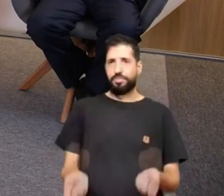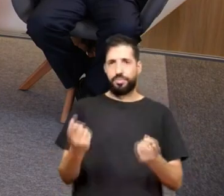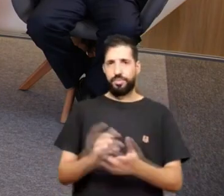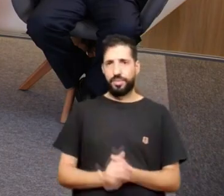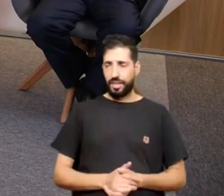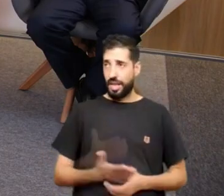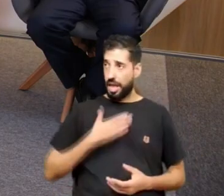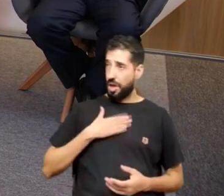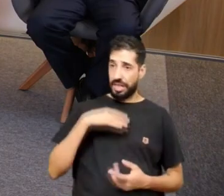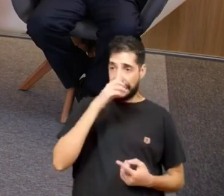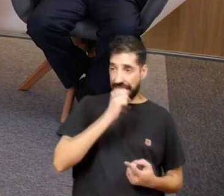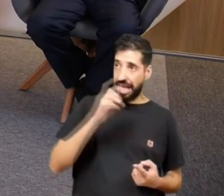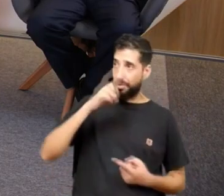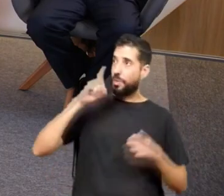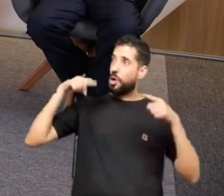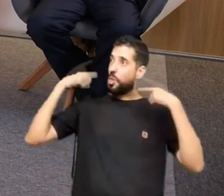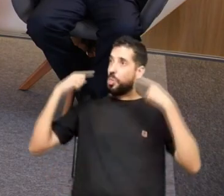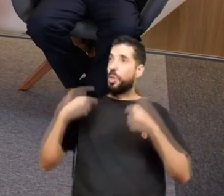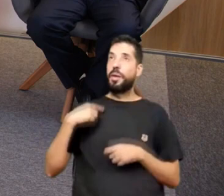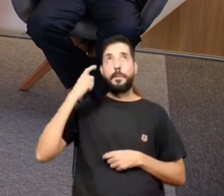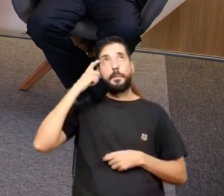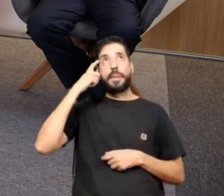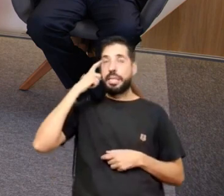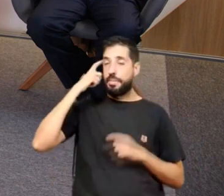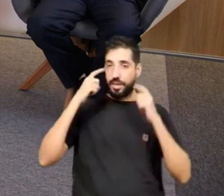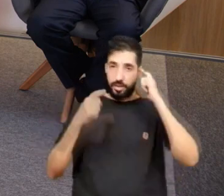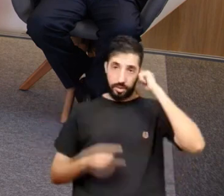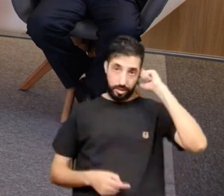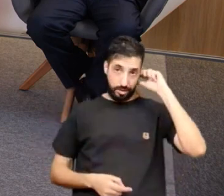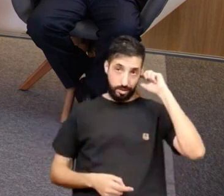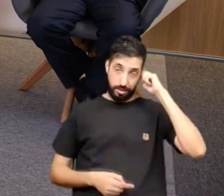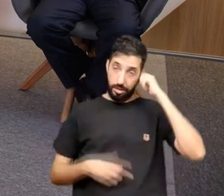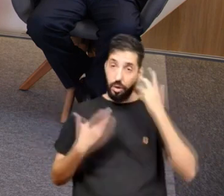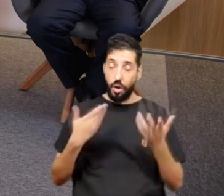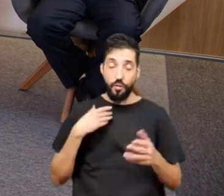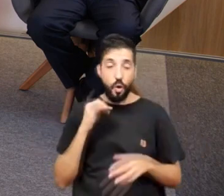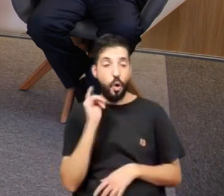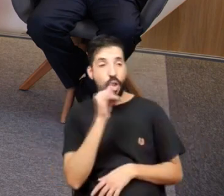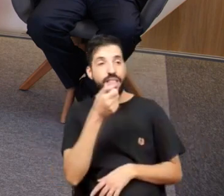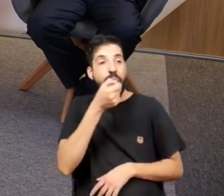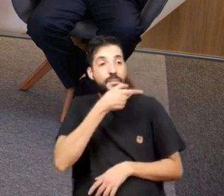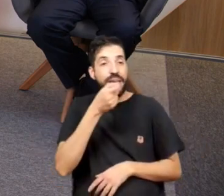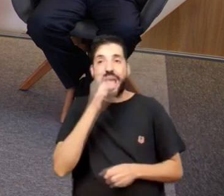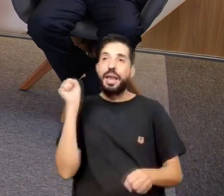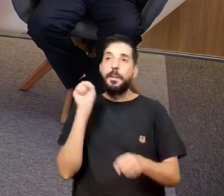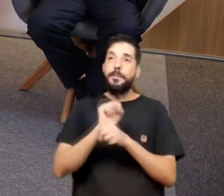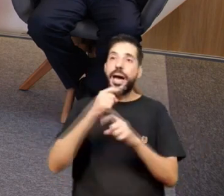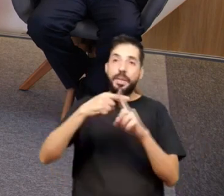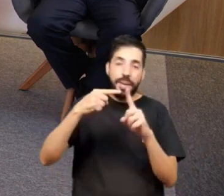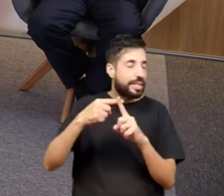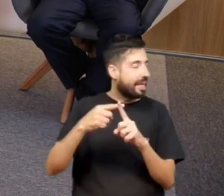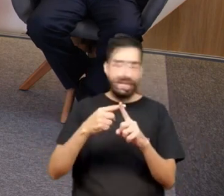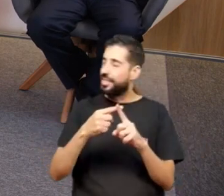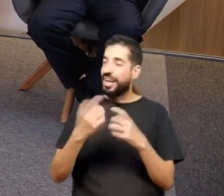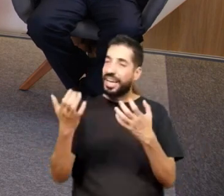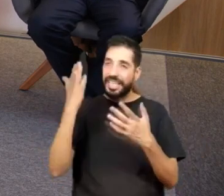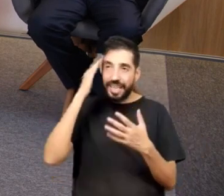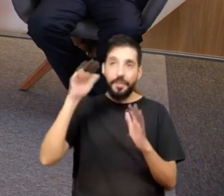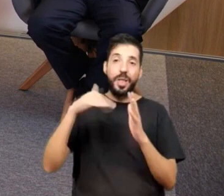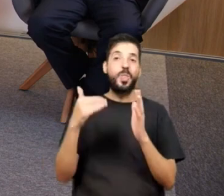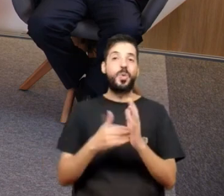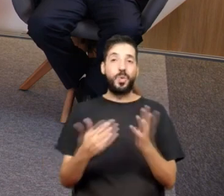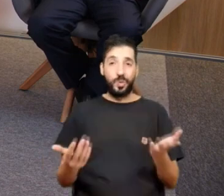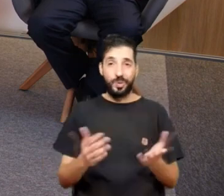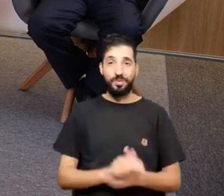semana? Ou começa a contar uma piada e para na metade? O cara quer saber o fim da piada, né? Tu